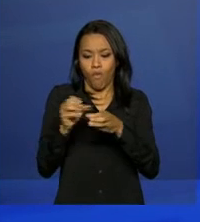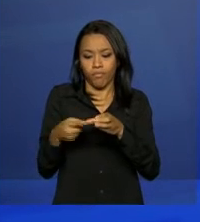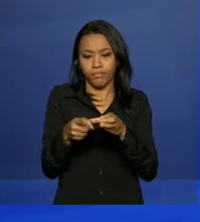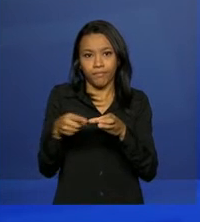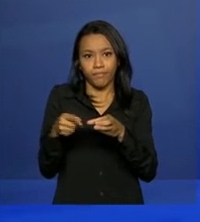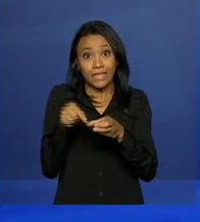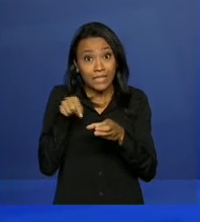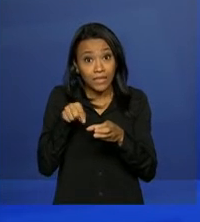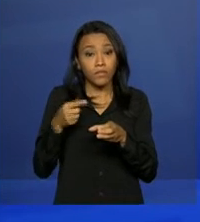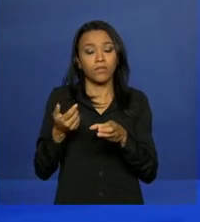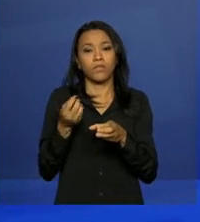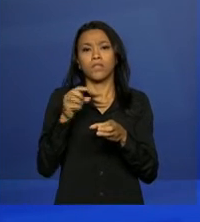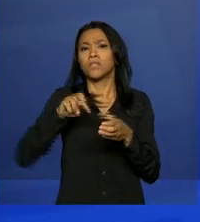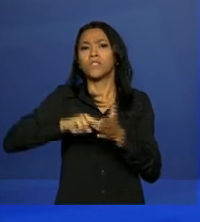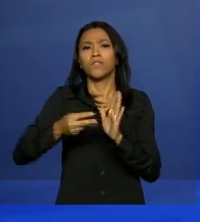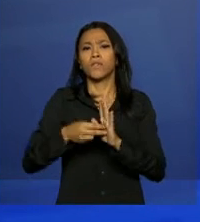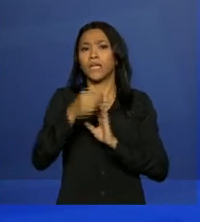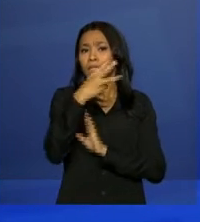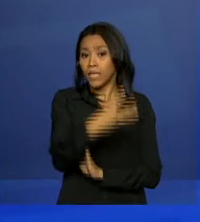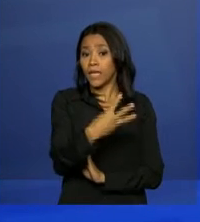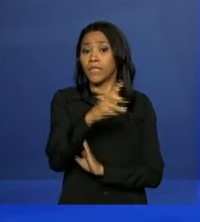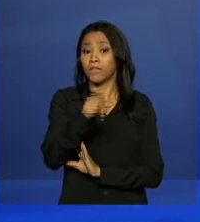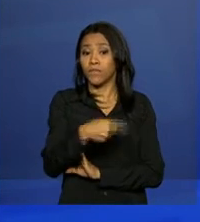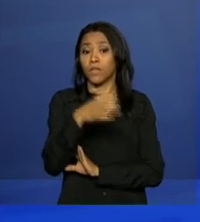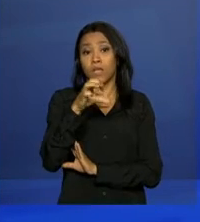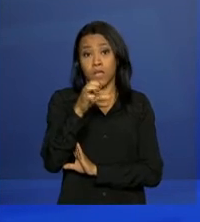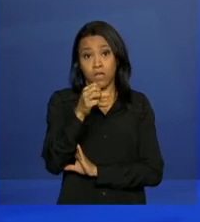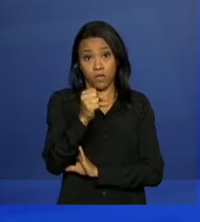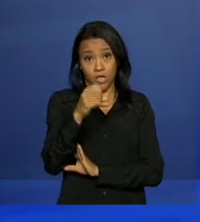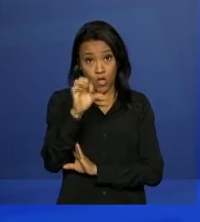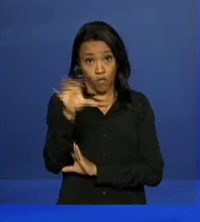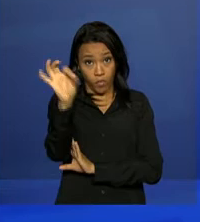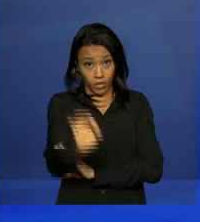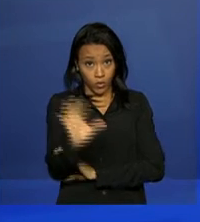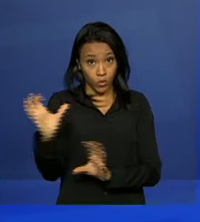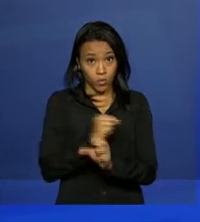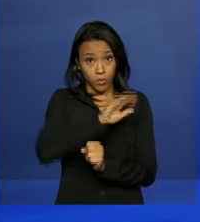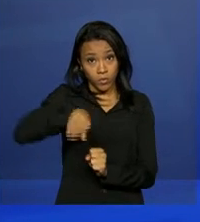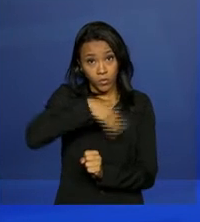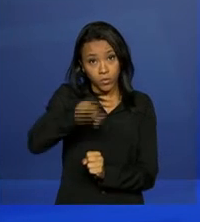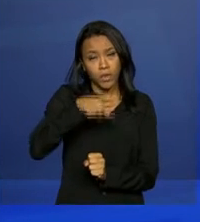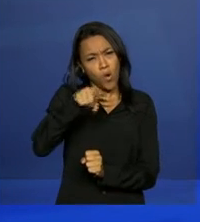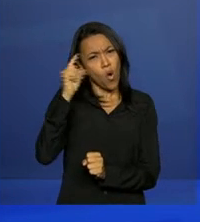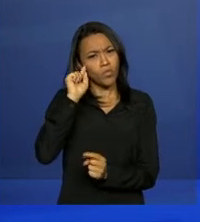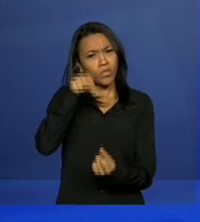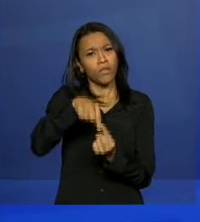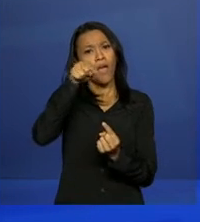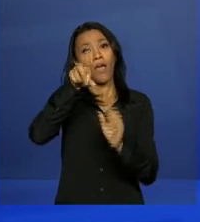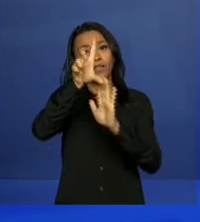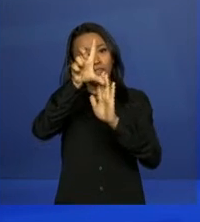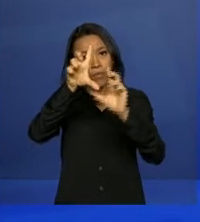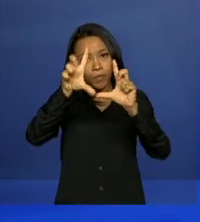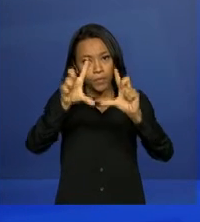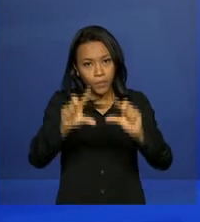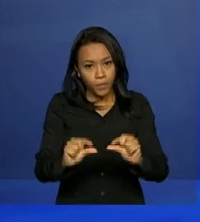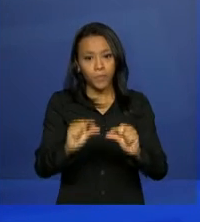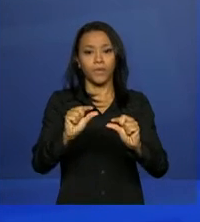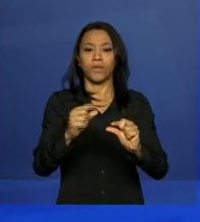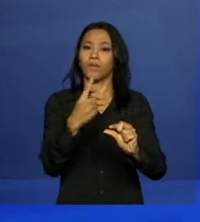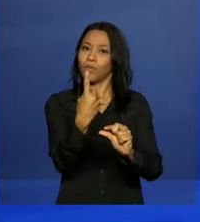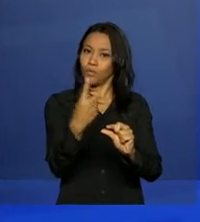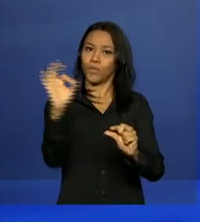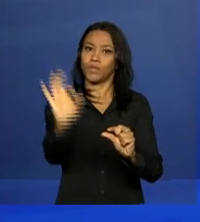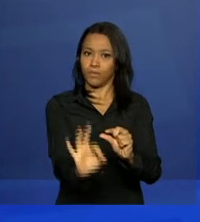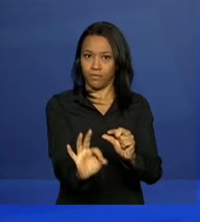que representa 3,89% do total. A meta é reduzir esse índice de infestação para menos de